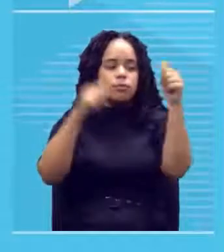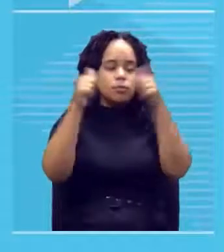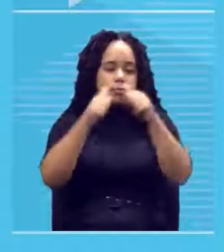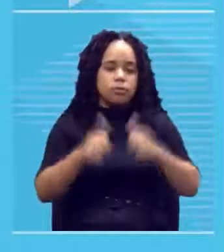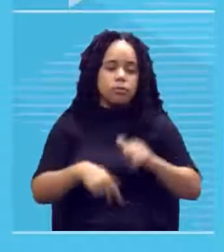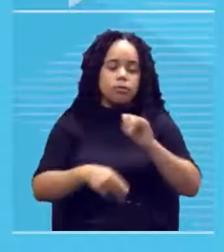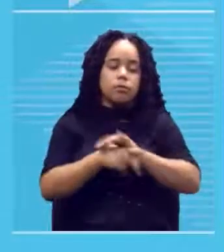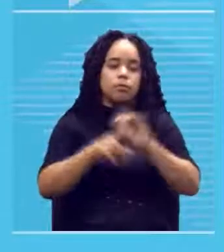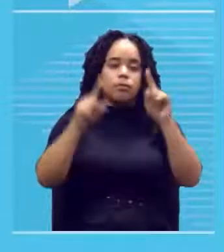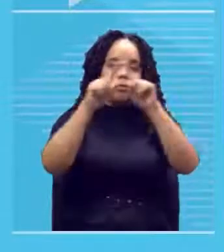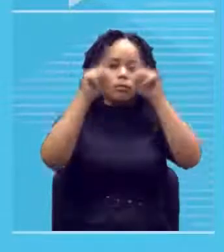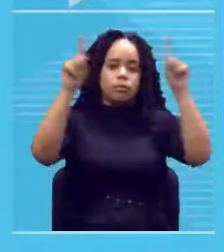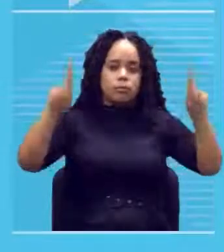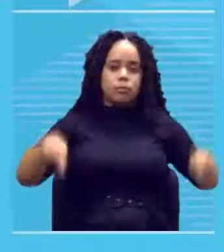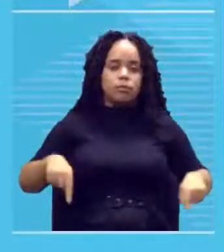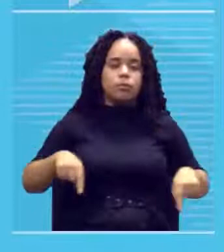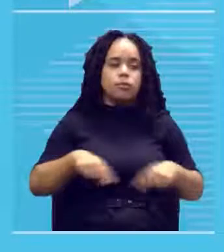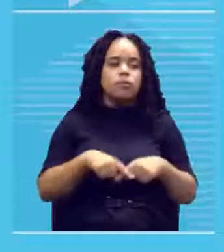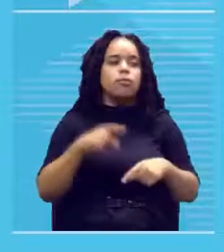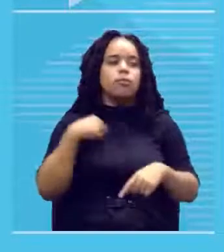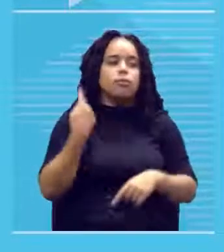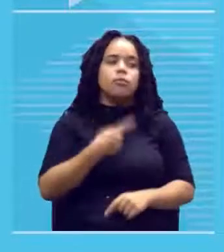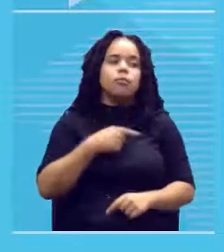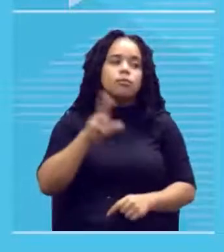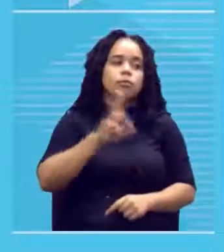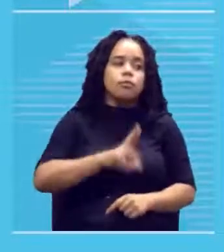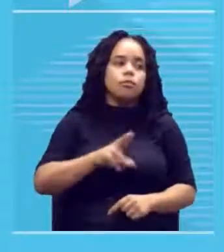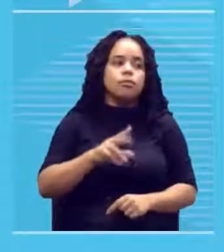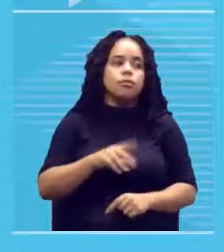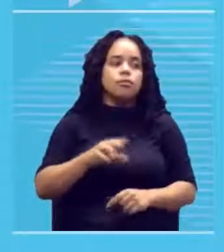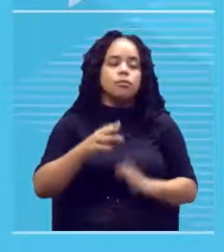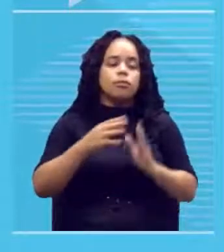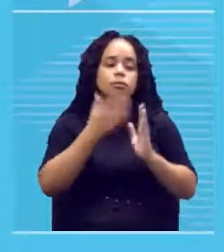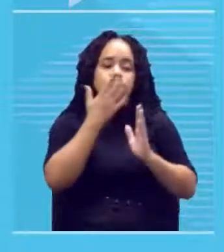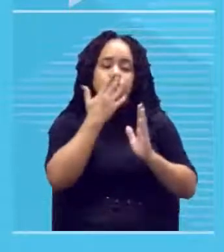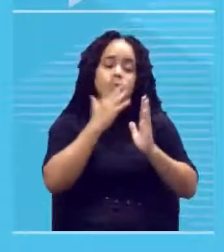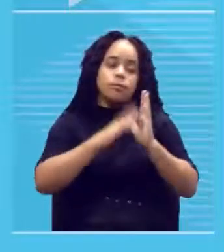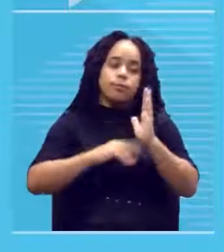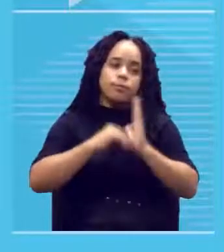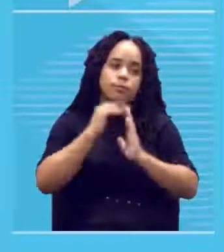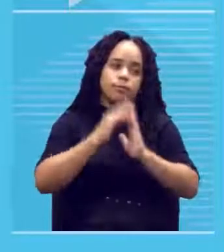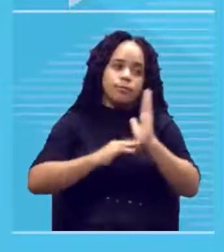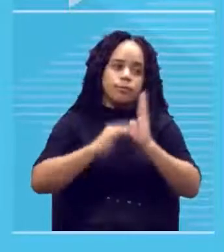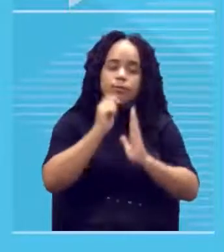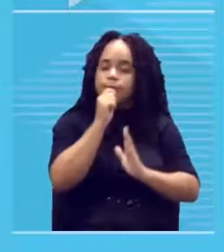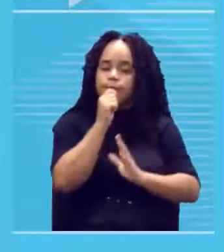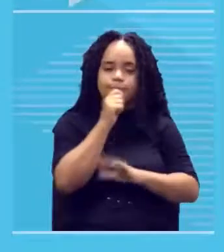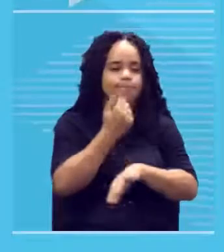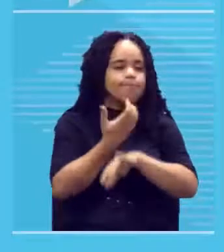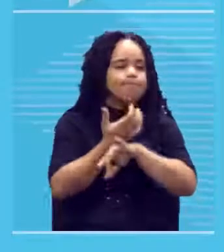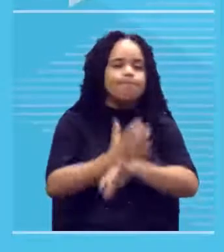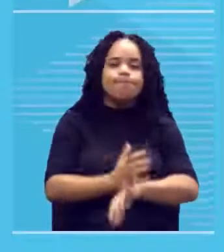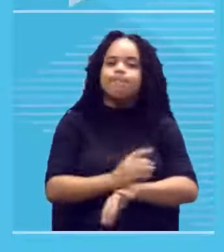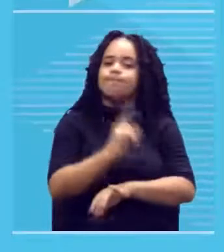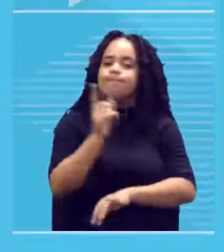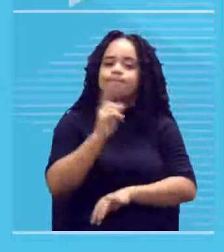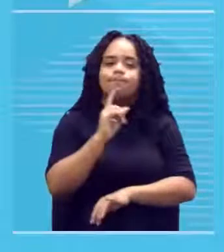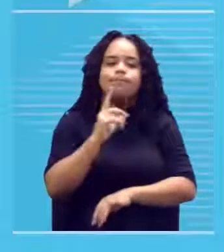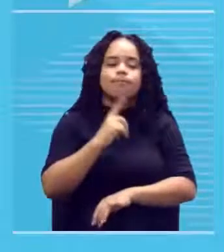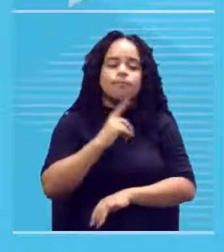interessante como essa palavra a gente usa diferente aqui tinta fresca a gente fala tinta que não secou ainda a tinta que está molhada